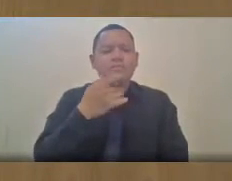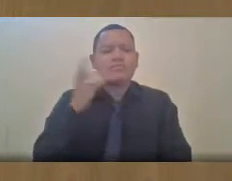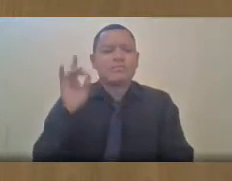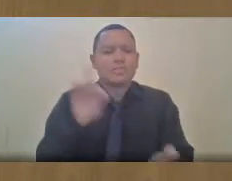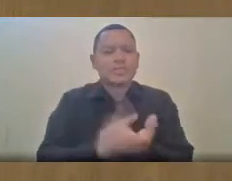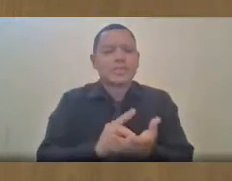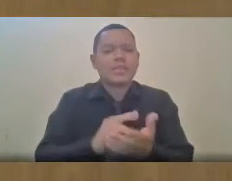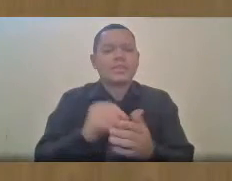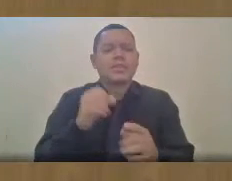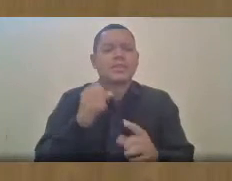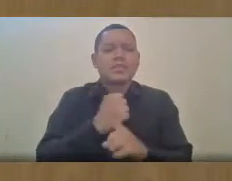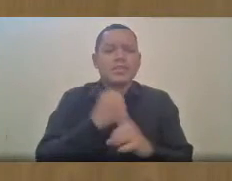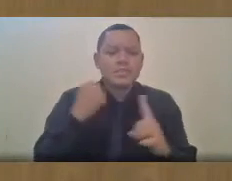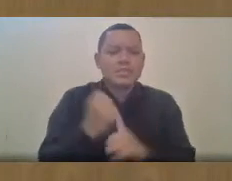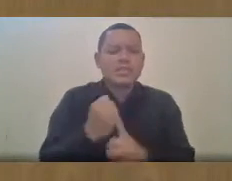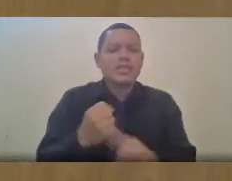Uma realidade econômica.